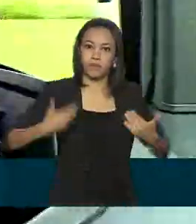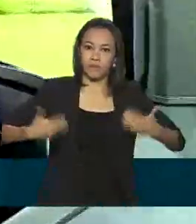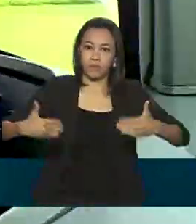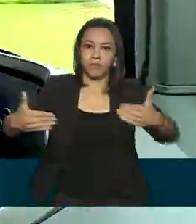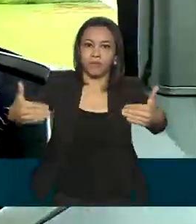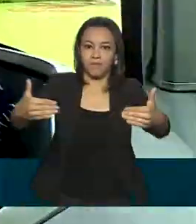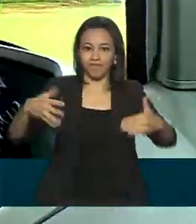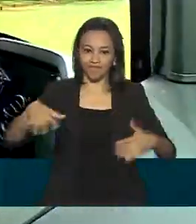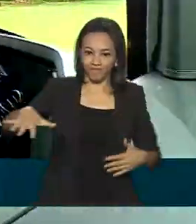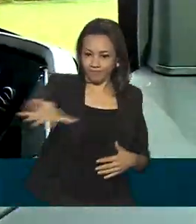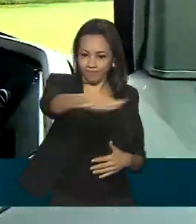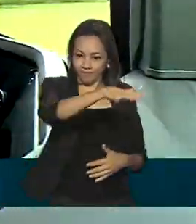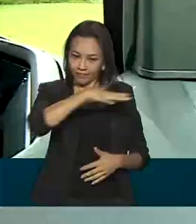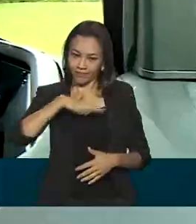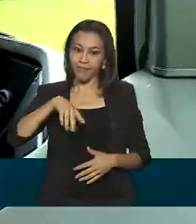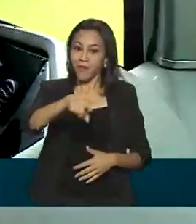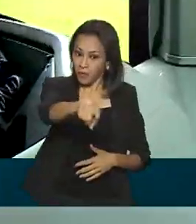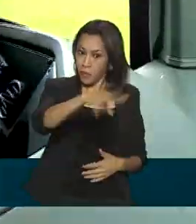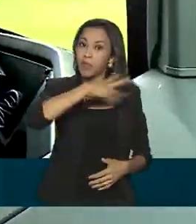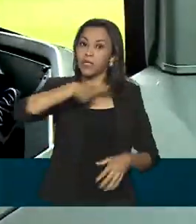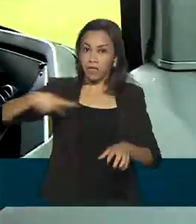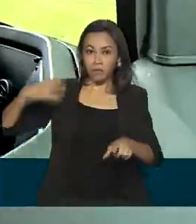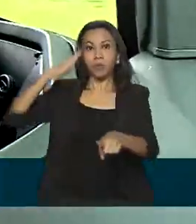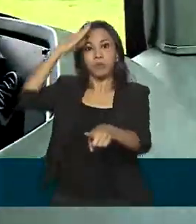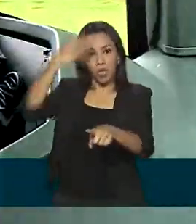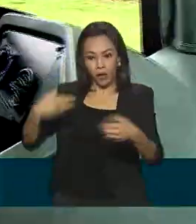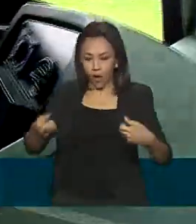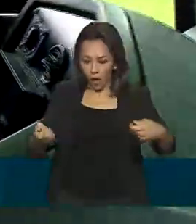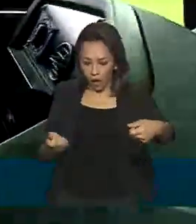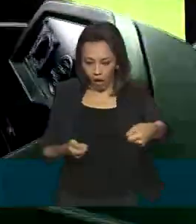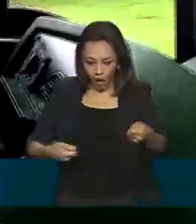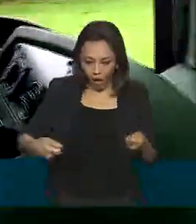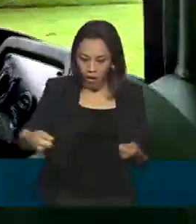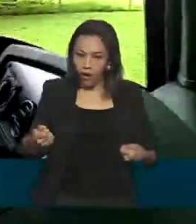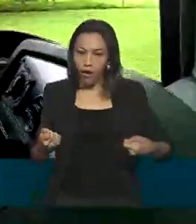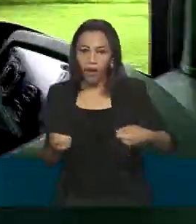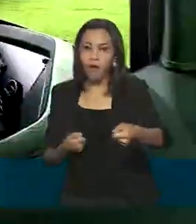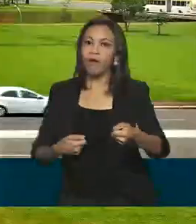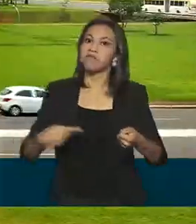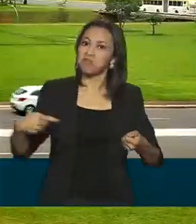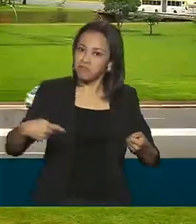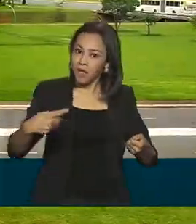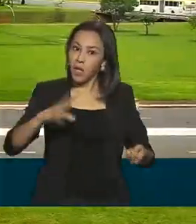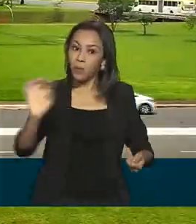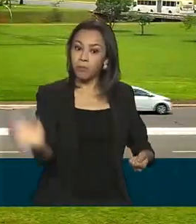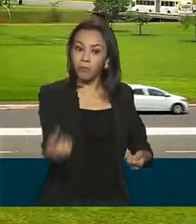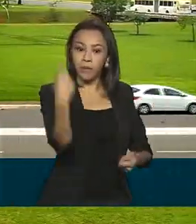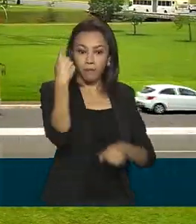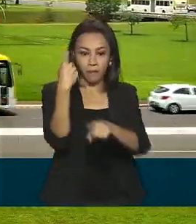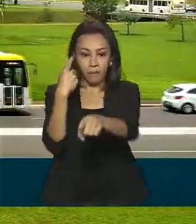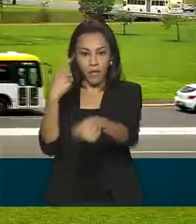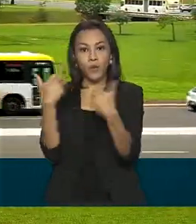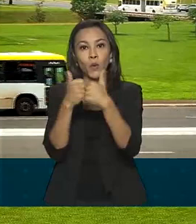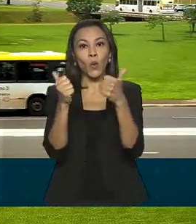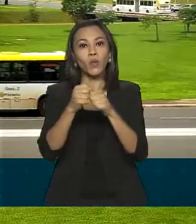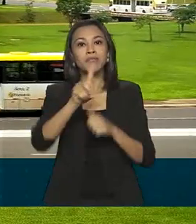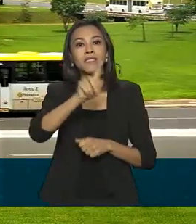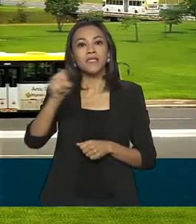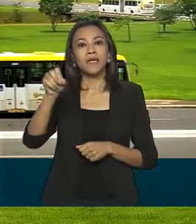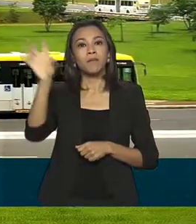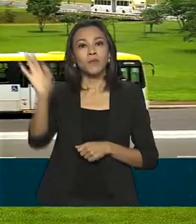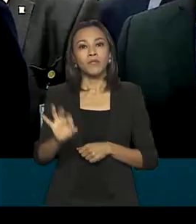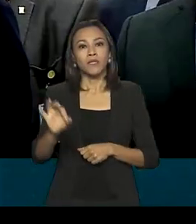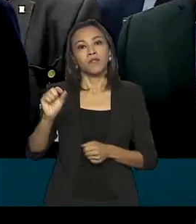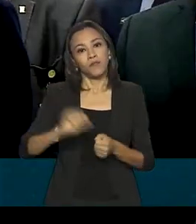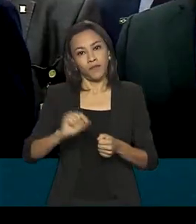O presidente chegou até mesmo a dirigir o veículo, apresentado pela empresa Marco Polo como o primeiro ônibus elétrico 100% produzido